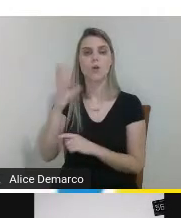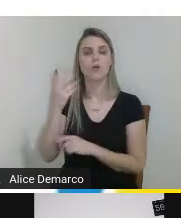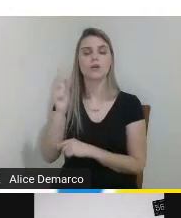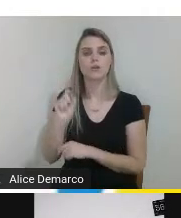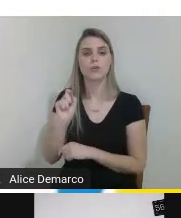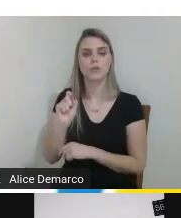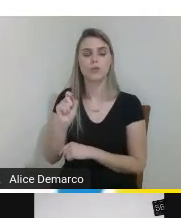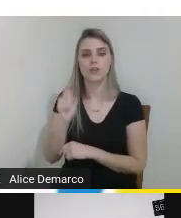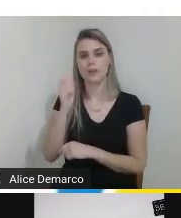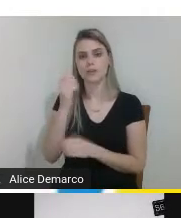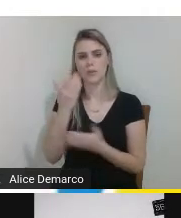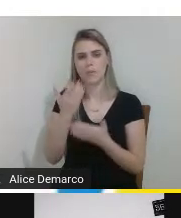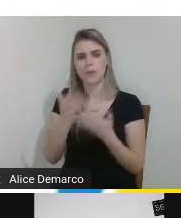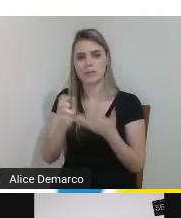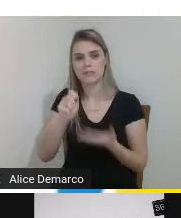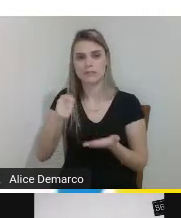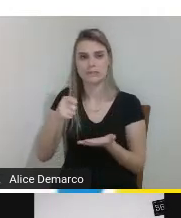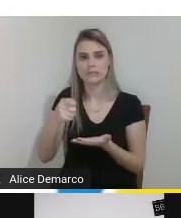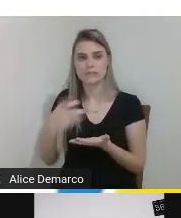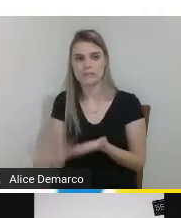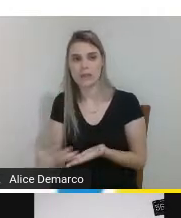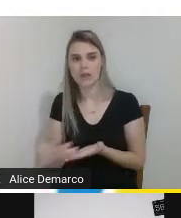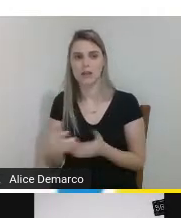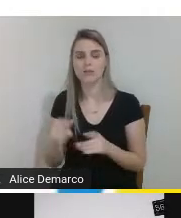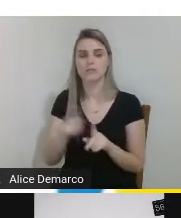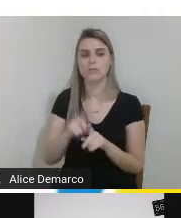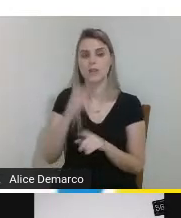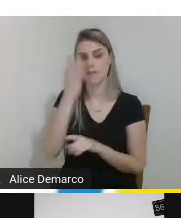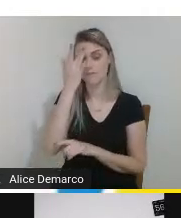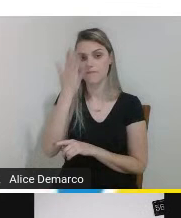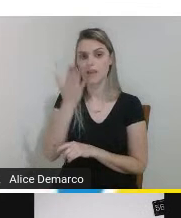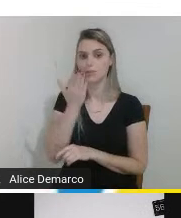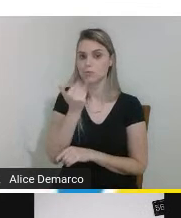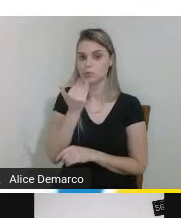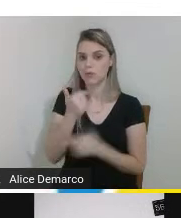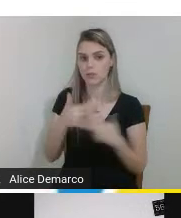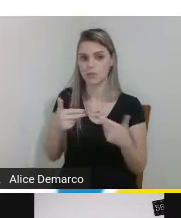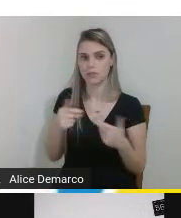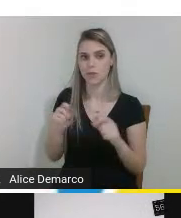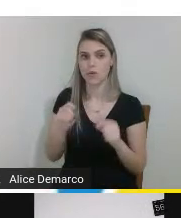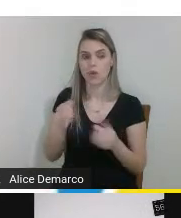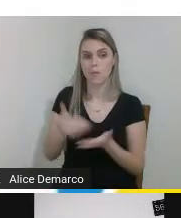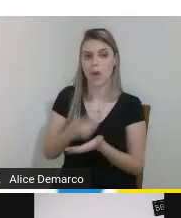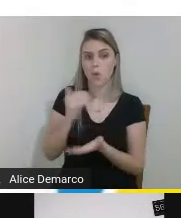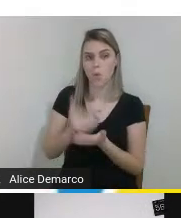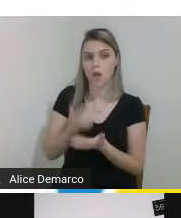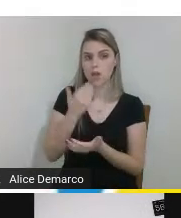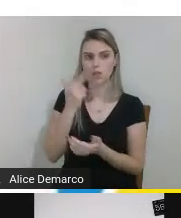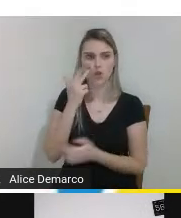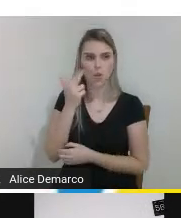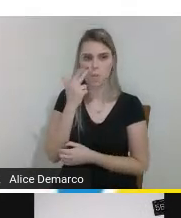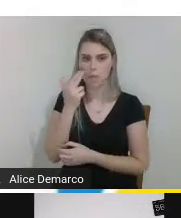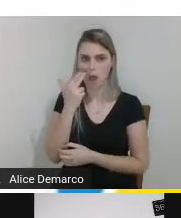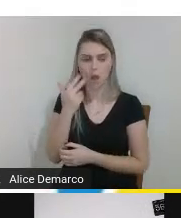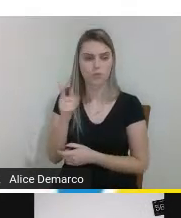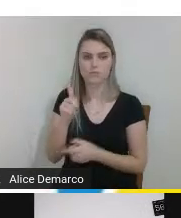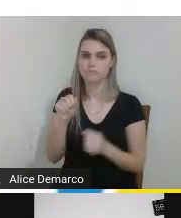facilitasse também a alimentação coisa que uma colher convencional não faz